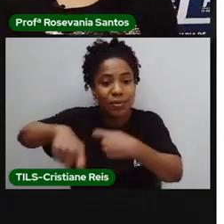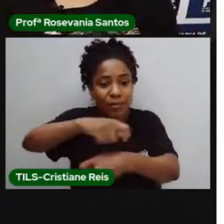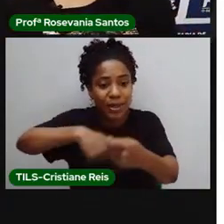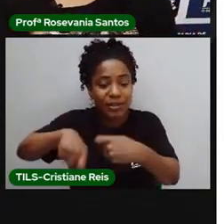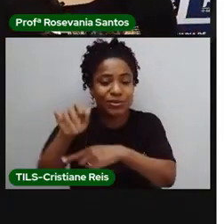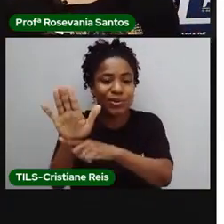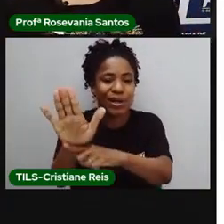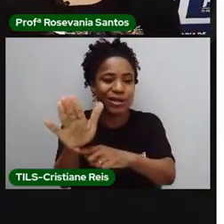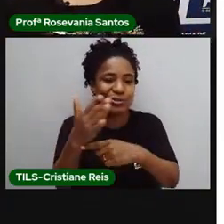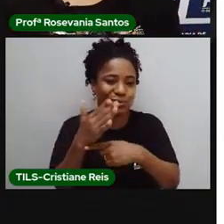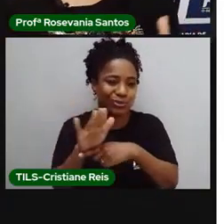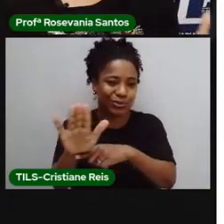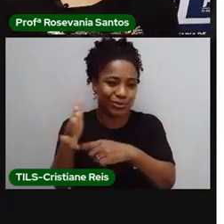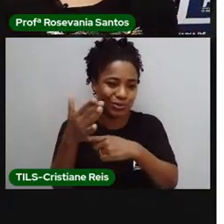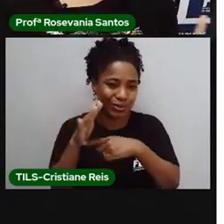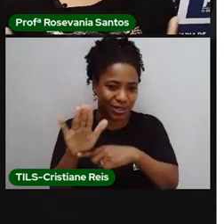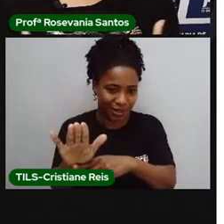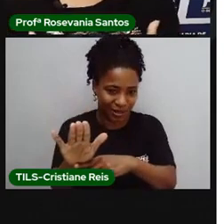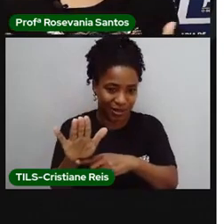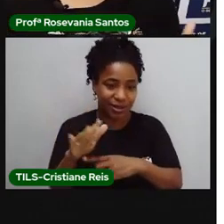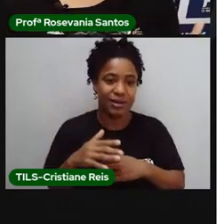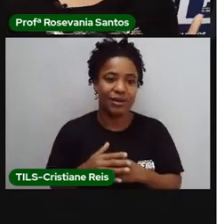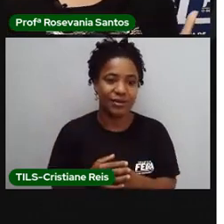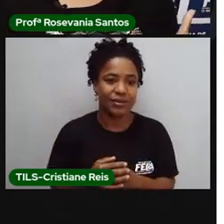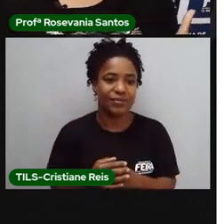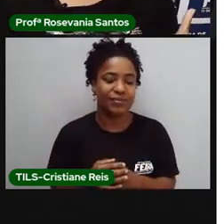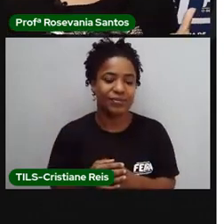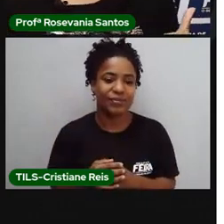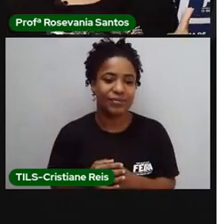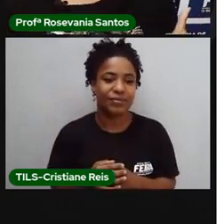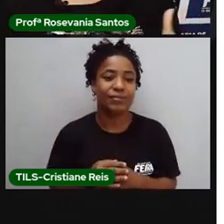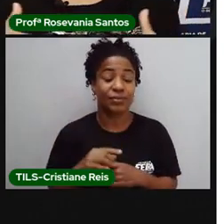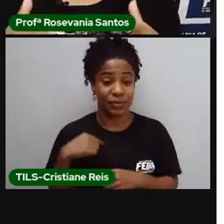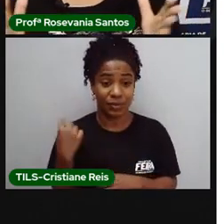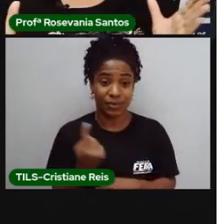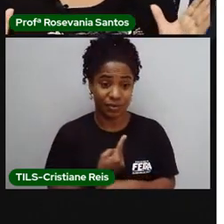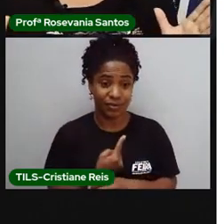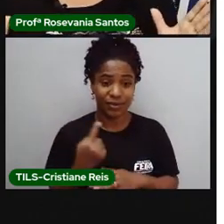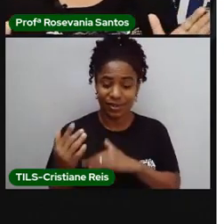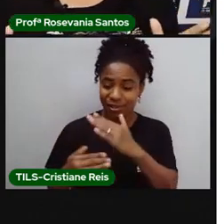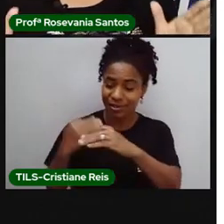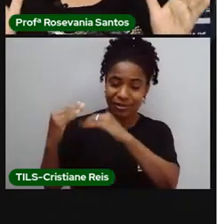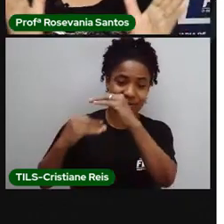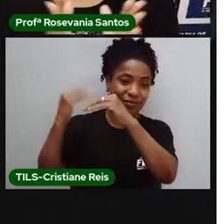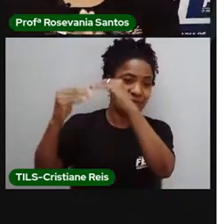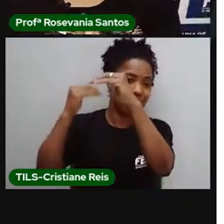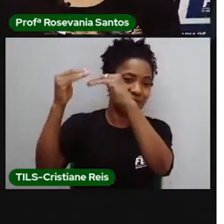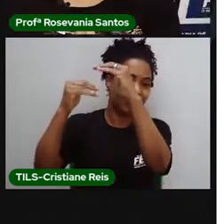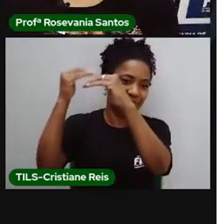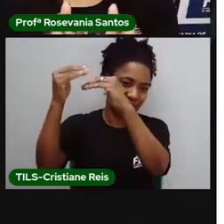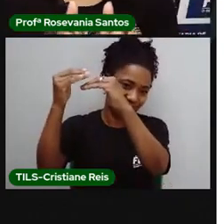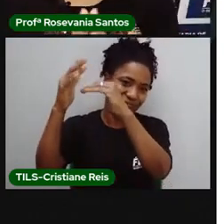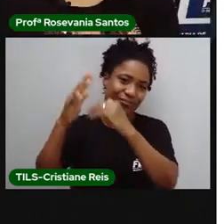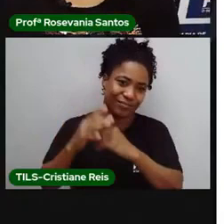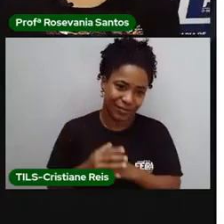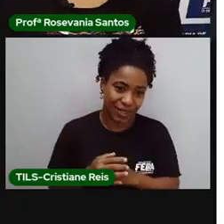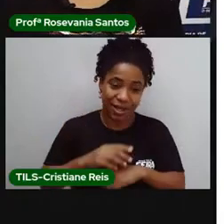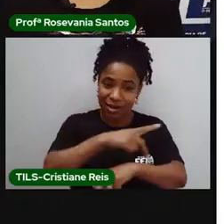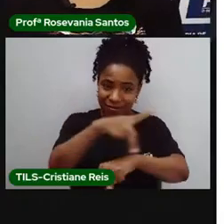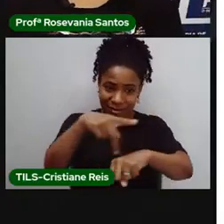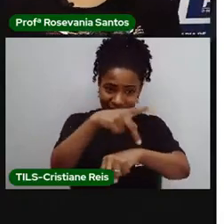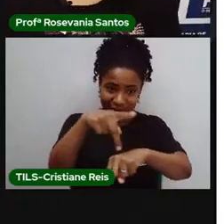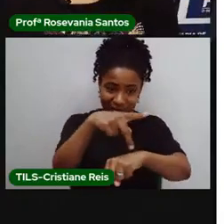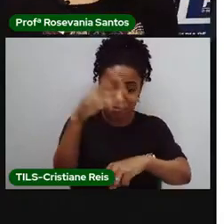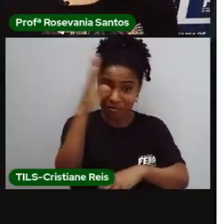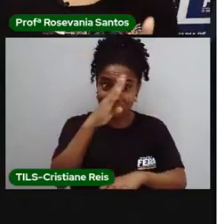uma com a outra. E a gente vai desenvolvendo isso. Então, o nosso país, a gente ainda não chegou